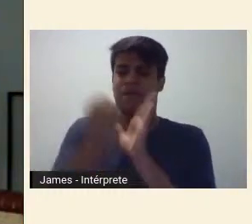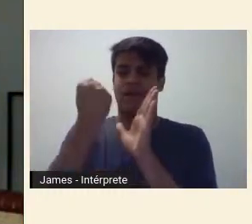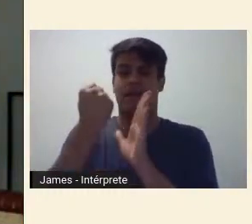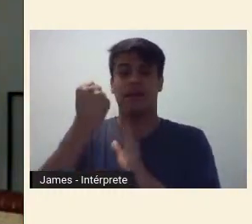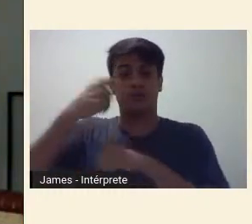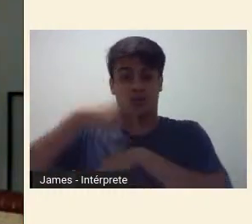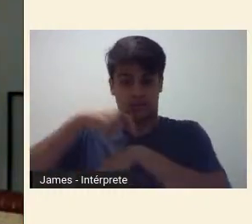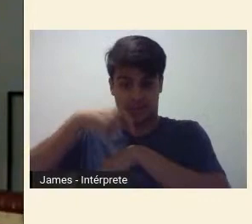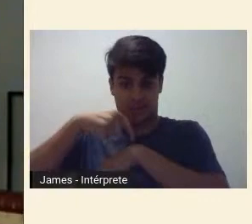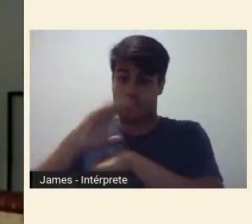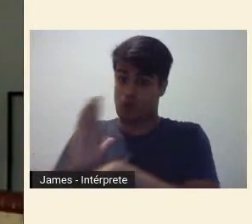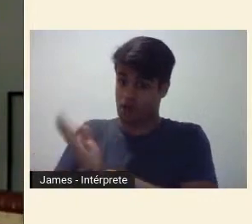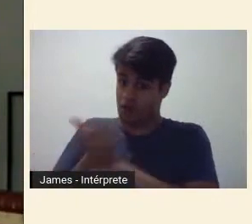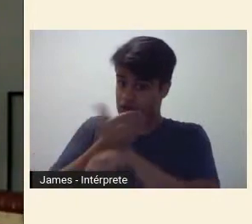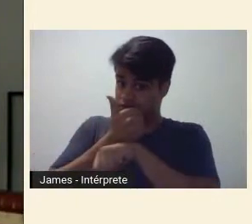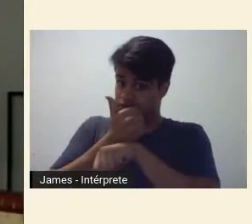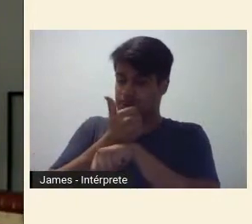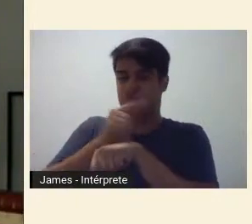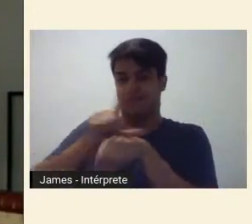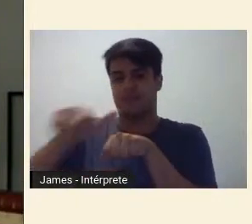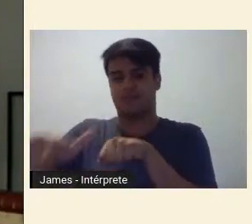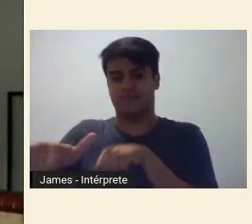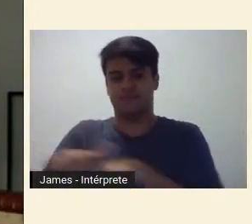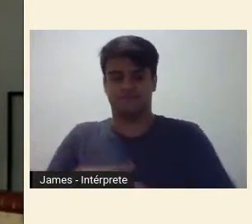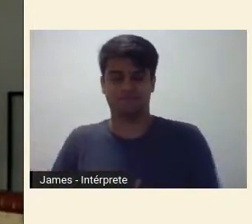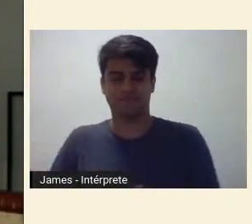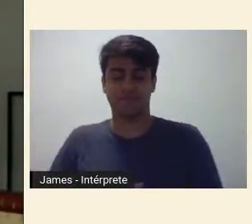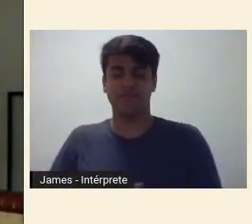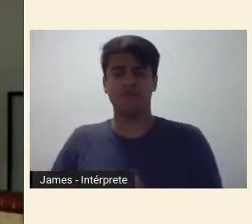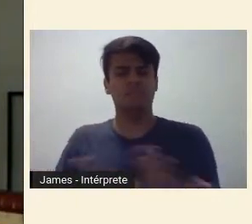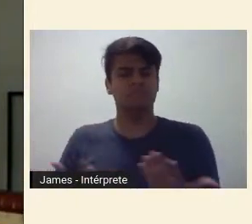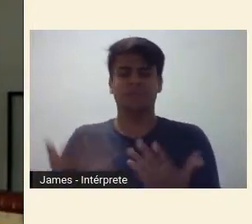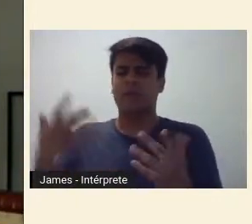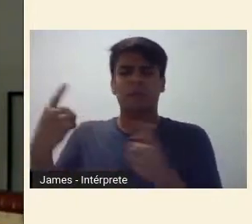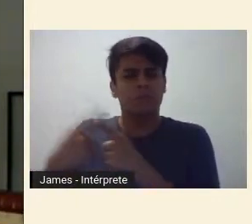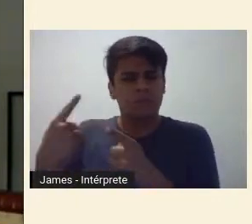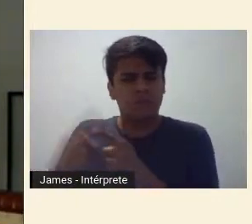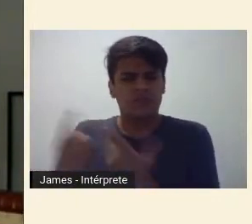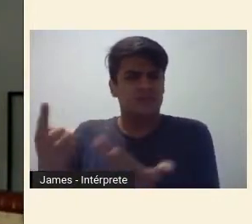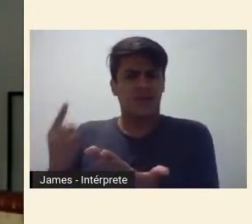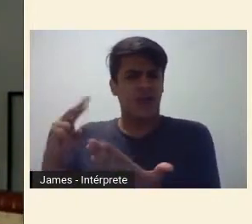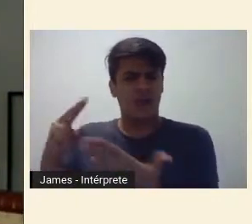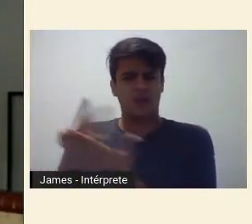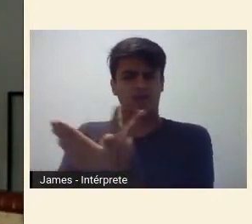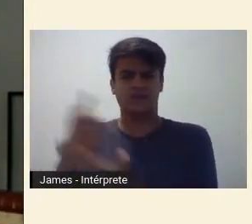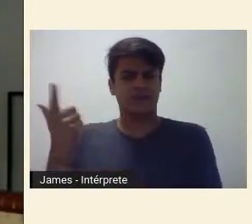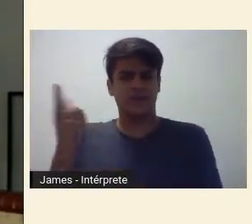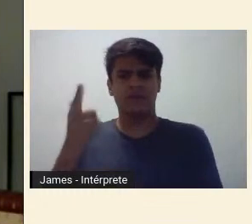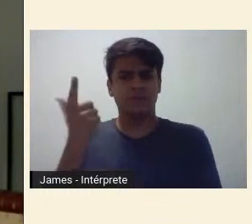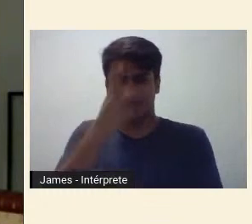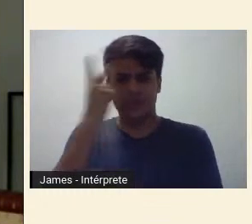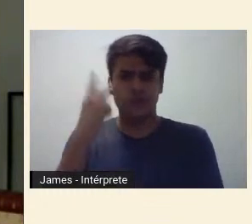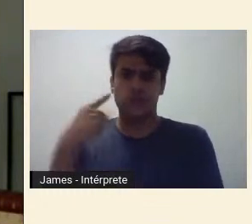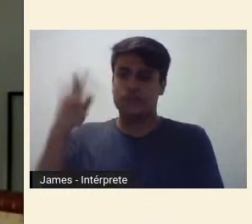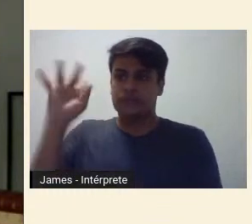e além. O que fez, portanto, com que ela ficasse cristalizada em nosso imaginário a ponto de um rapper como Emicida